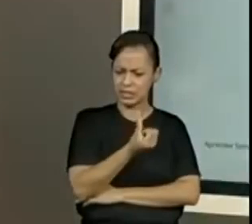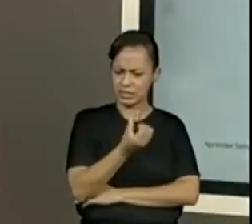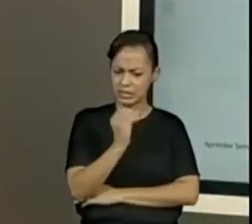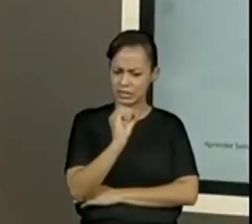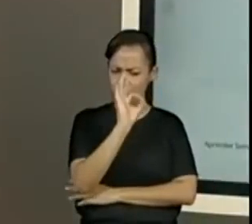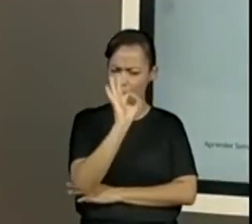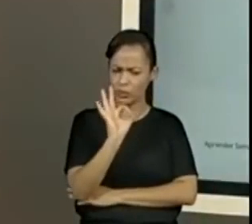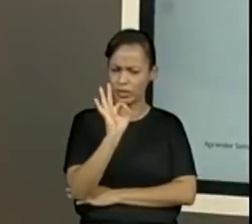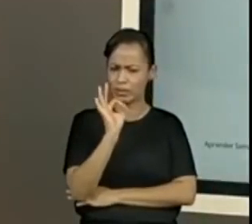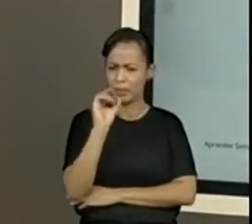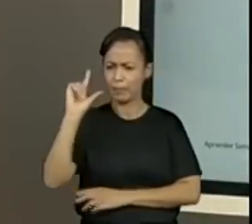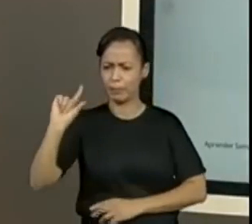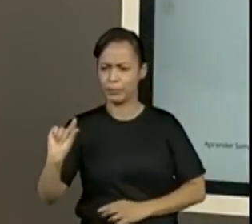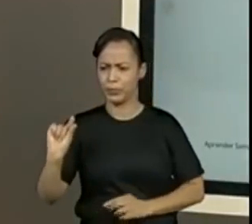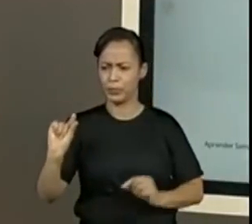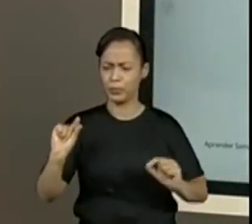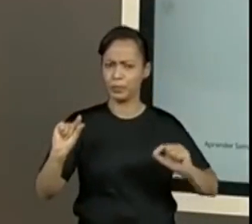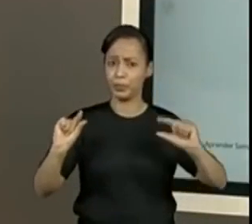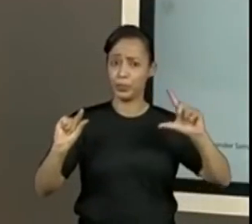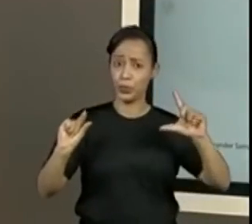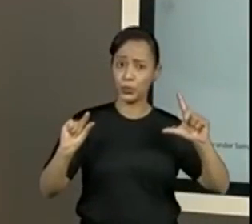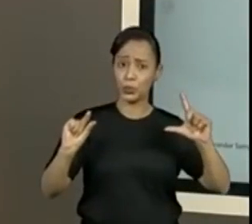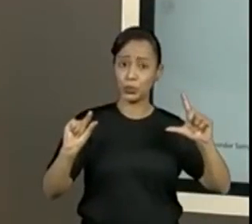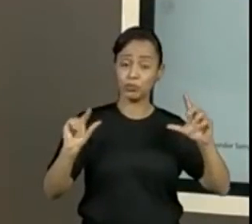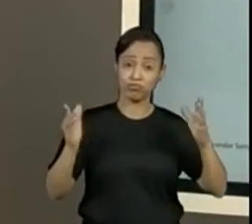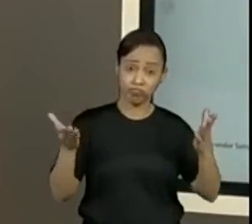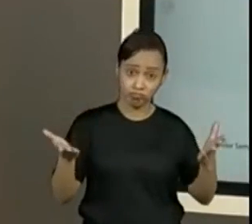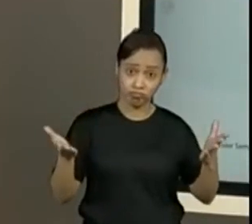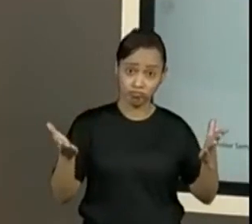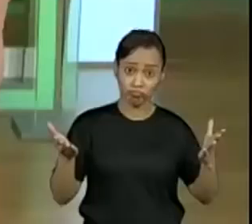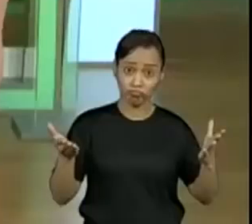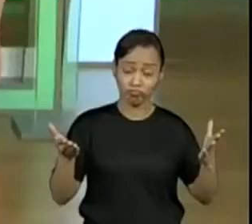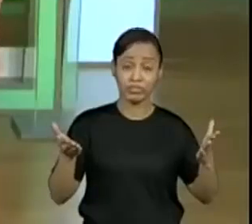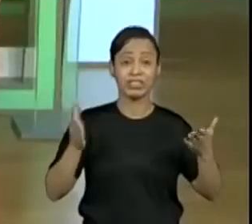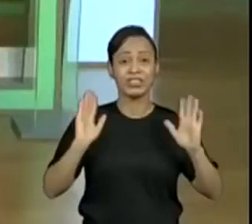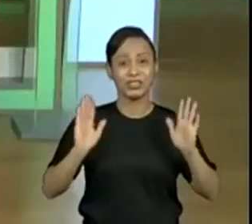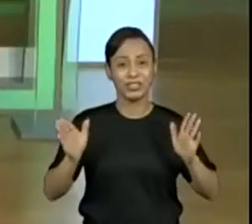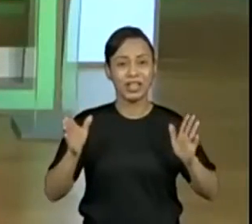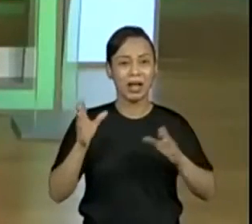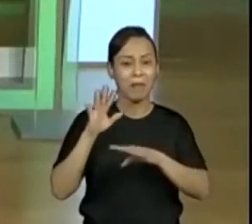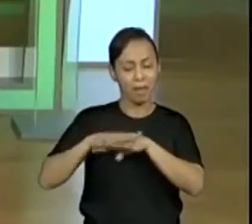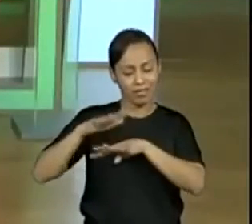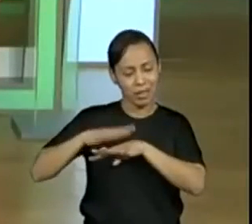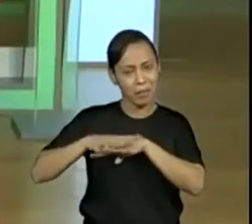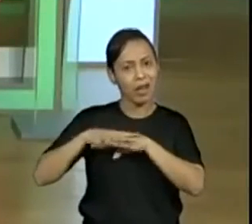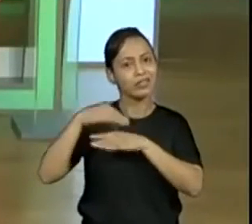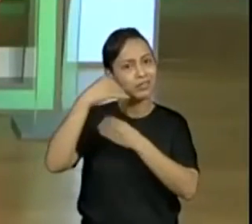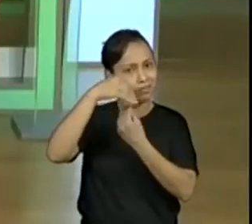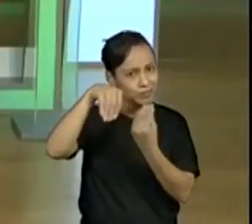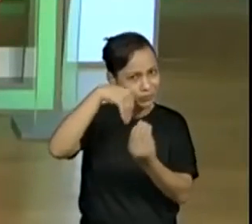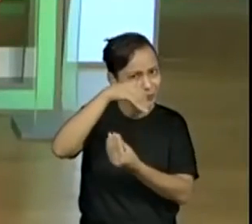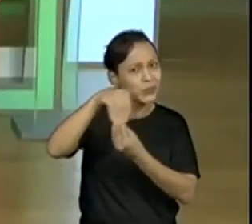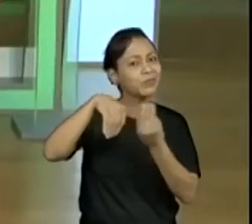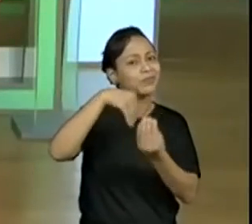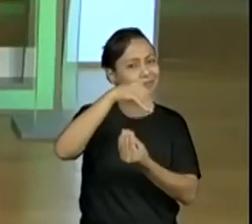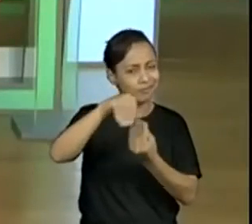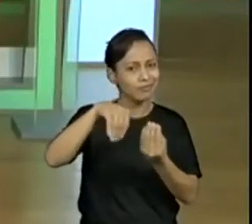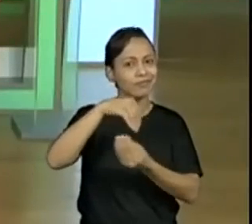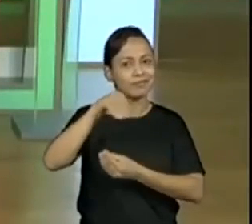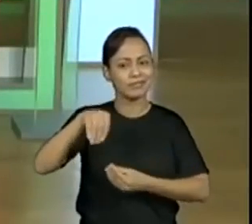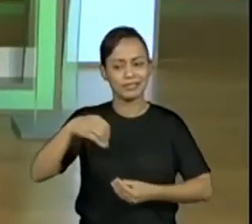só. Quer dizer, falta uma quantidade ainda para chegar. Olha a matemática ainda dentro, para a gente entender. Ou seja,